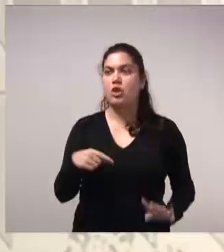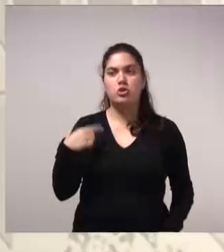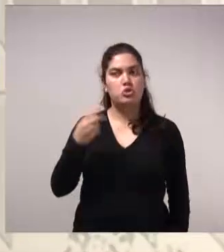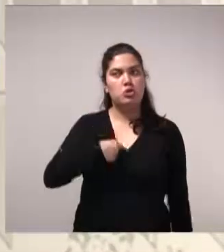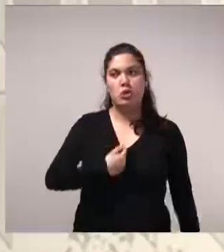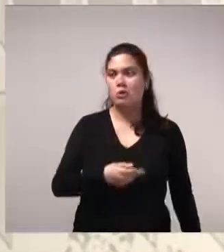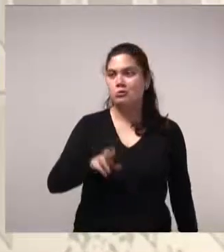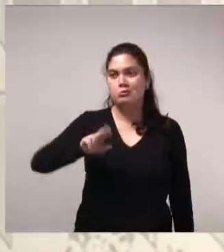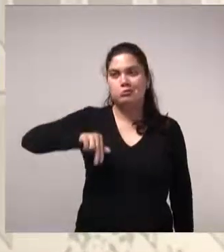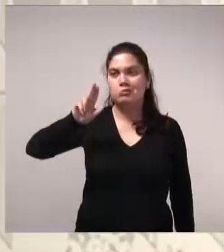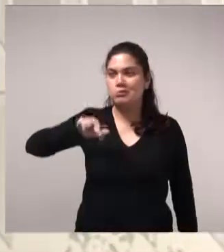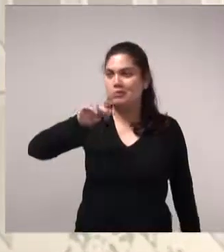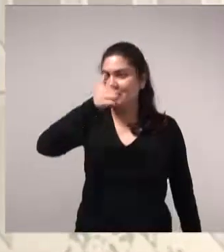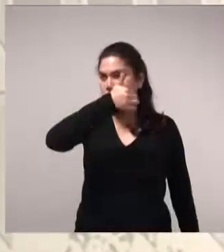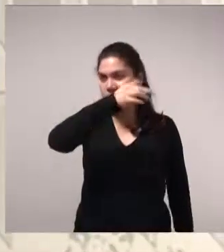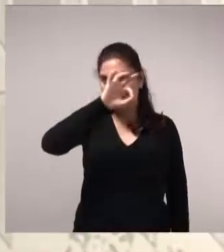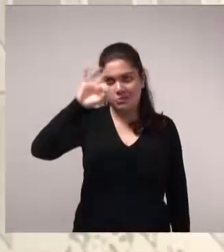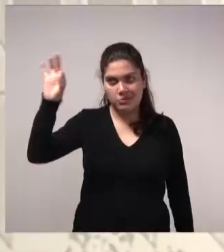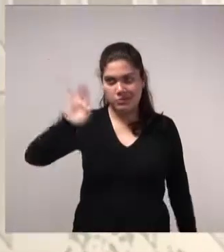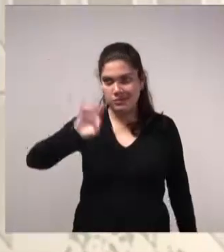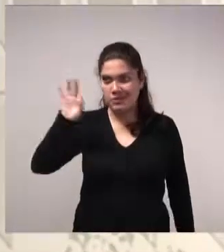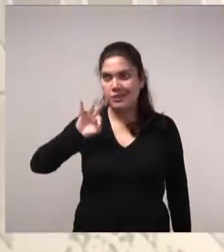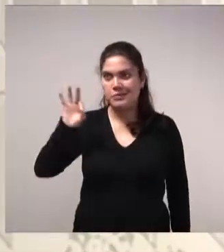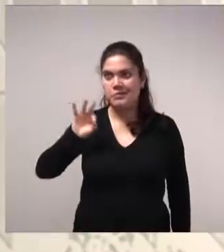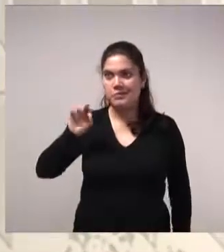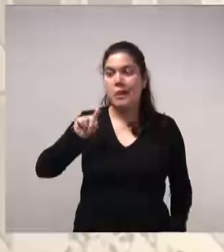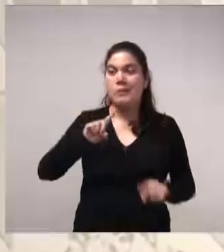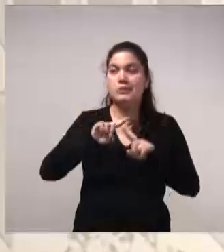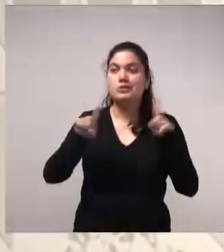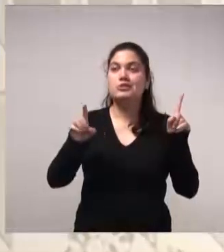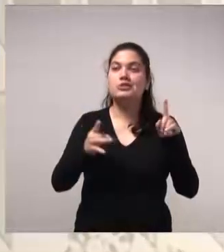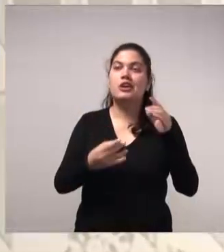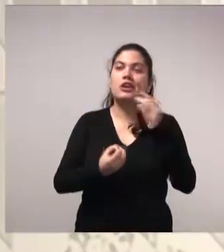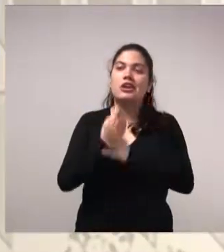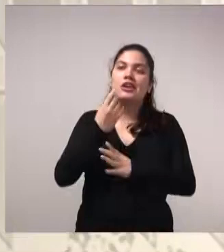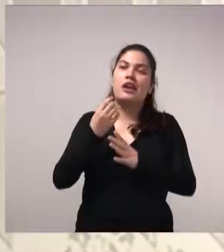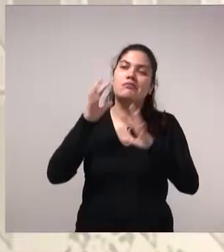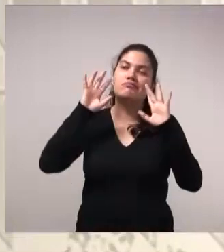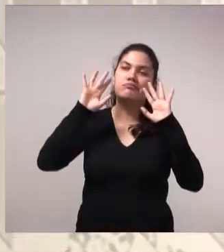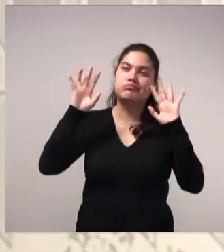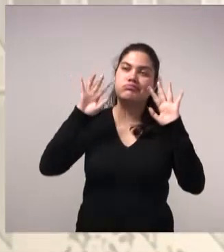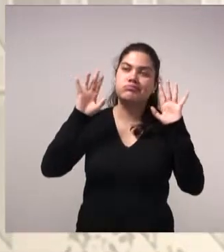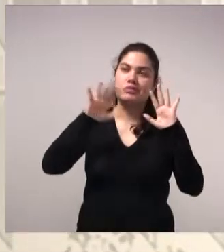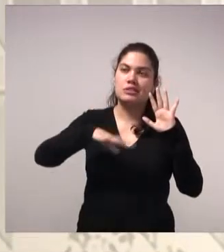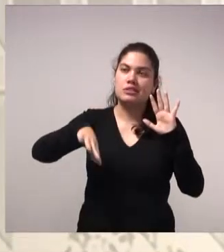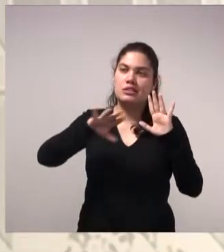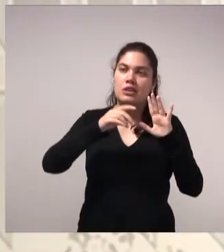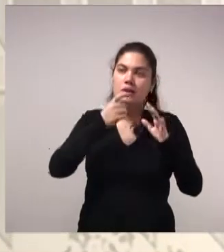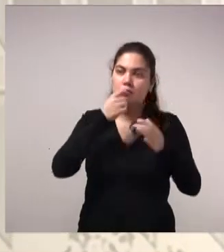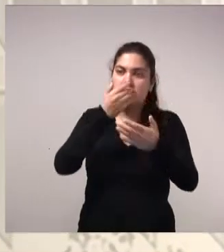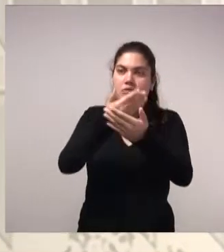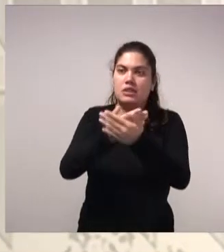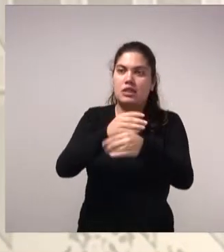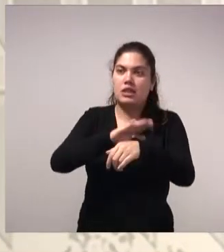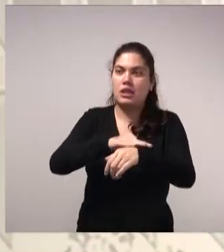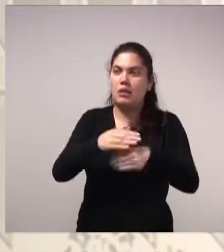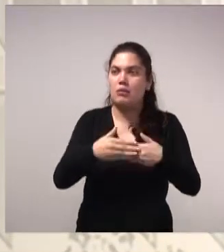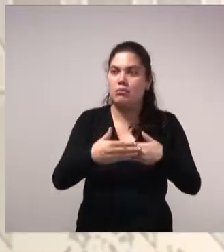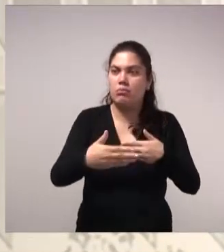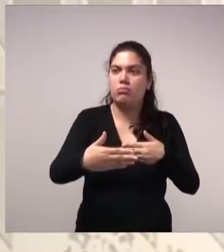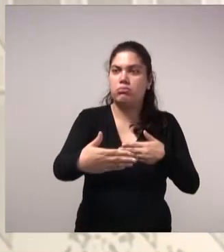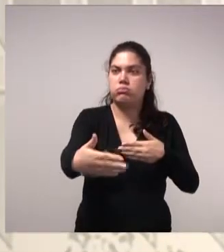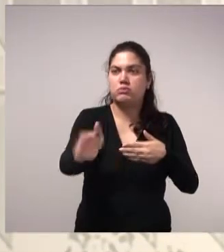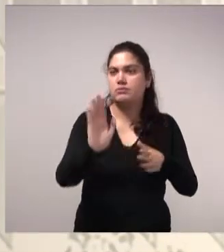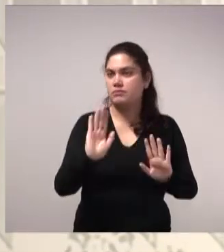adaptar 100%. A próxima etapa agora são criar os cenários. Curto prazo, médio prazo, longo prazo.